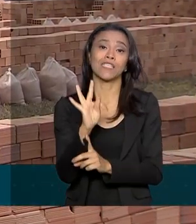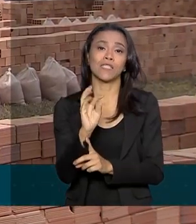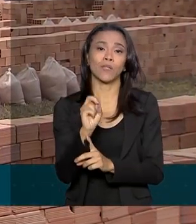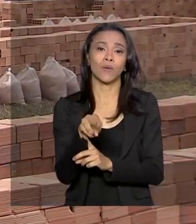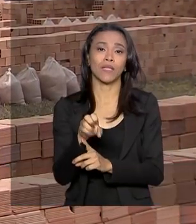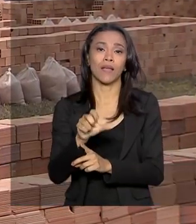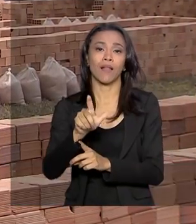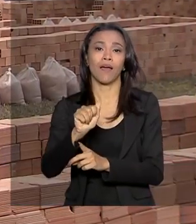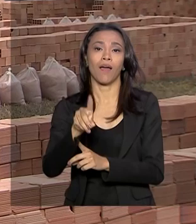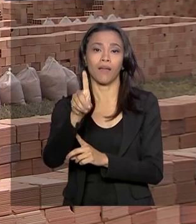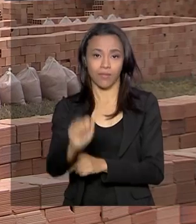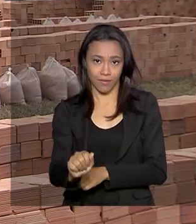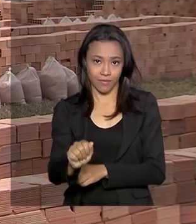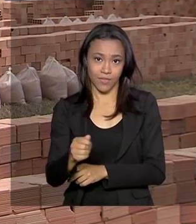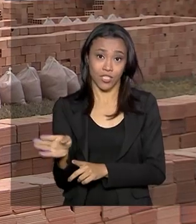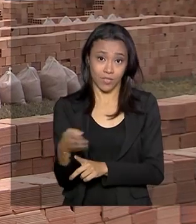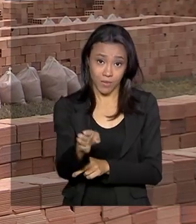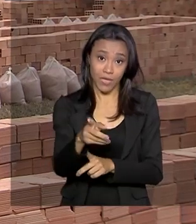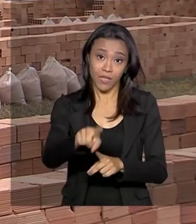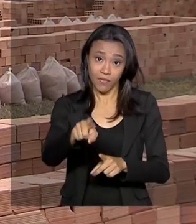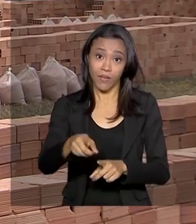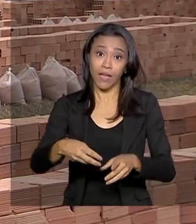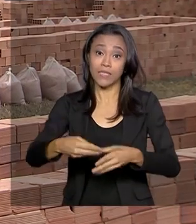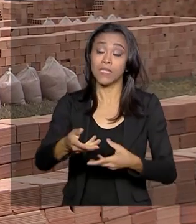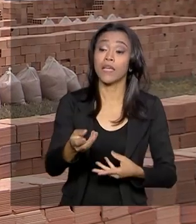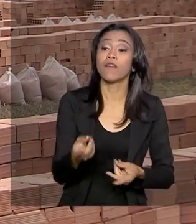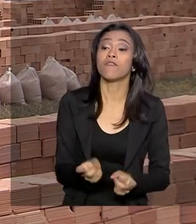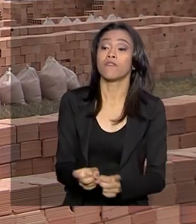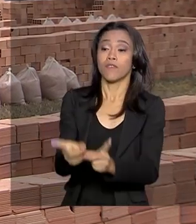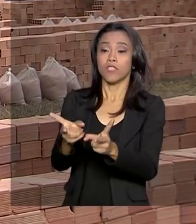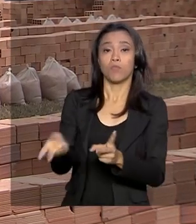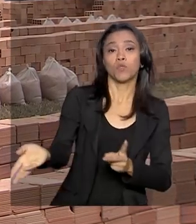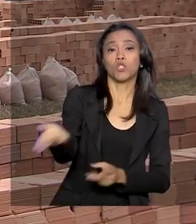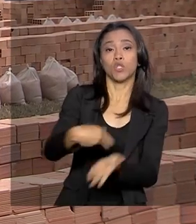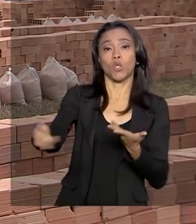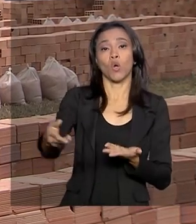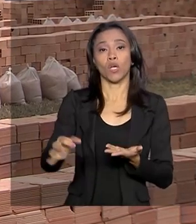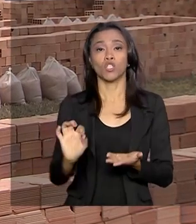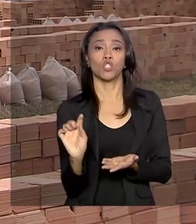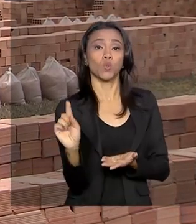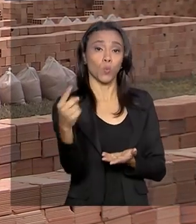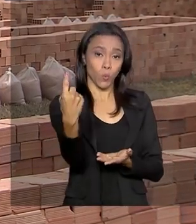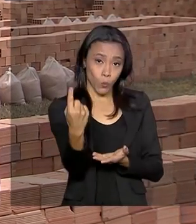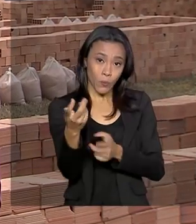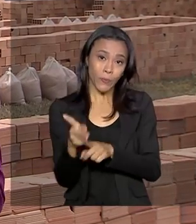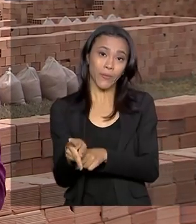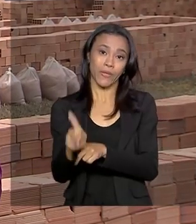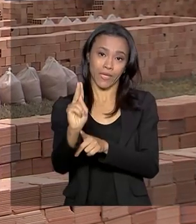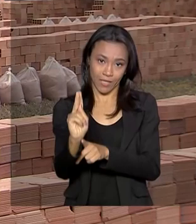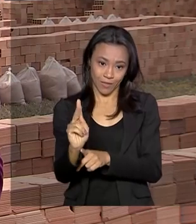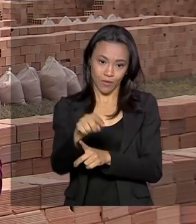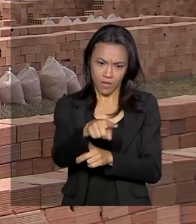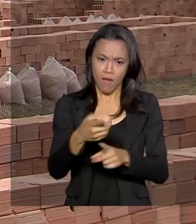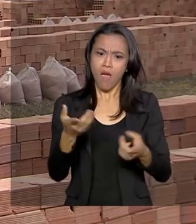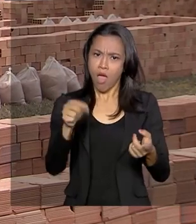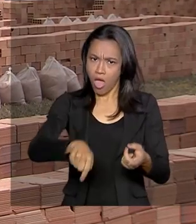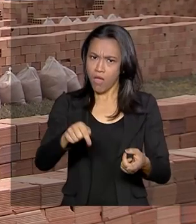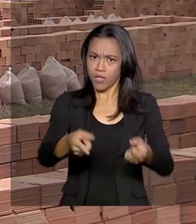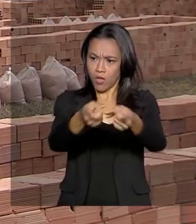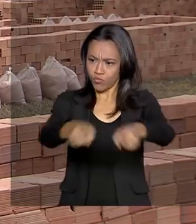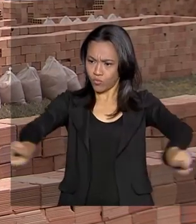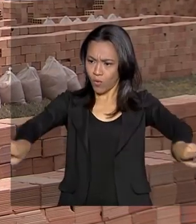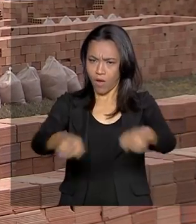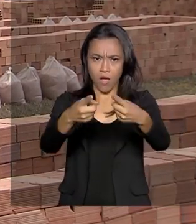distribuídas à população em troca de um quilo de alimento não perecível. As churrasqueiras montadas aqui no meio da esplanada dos